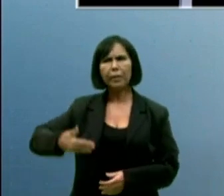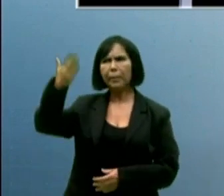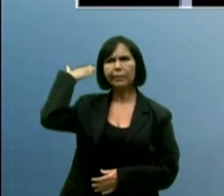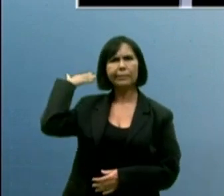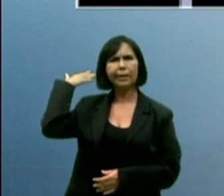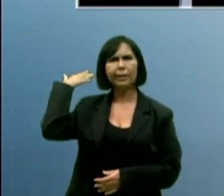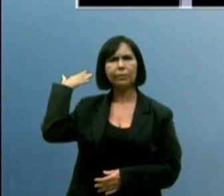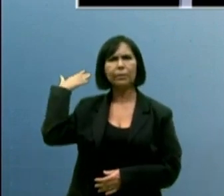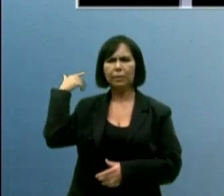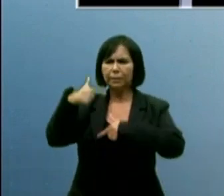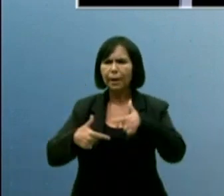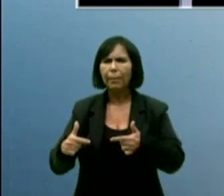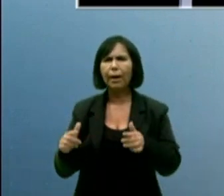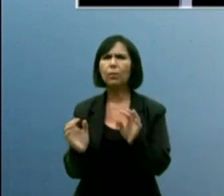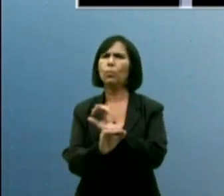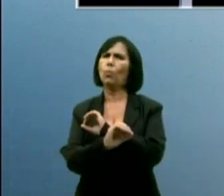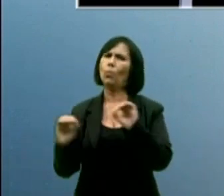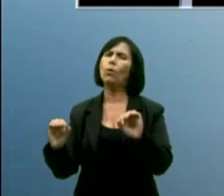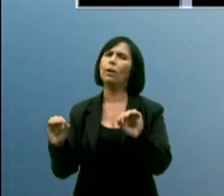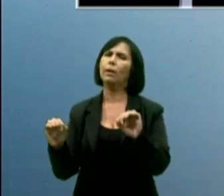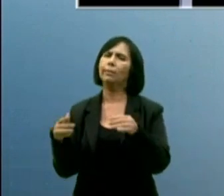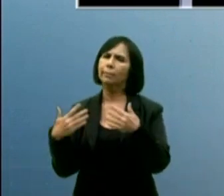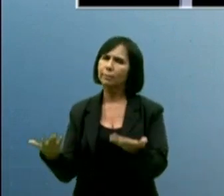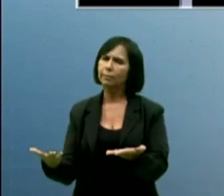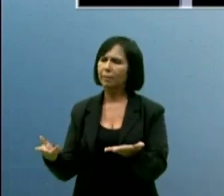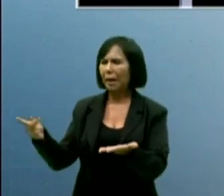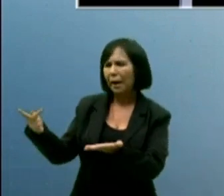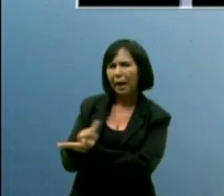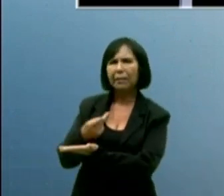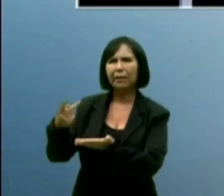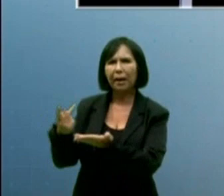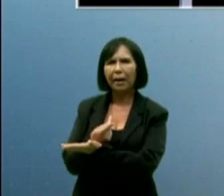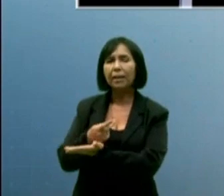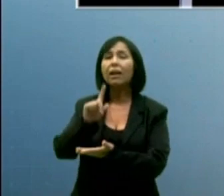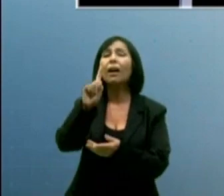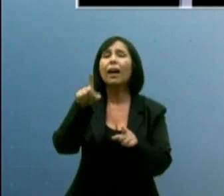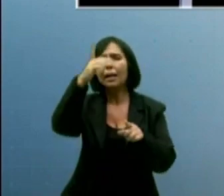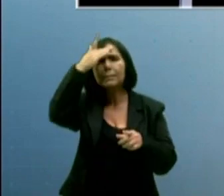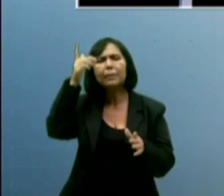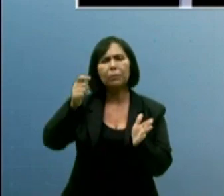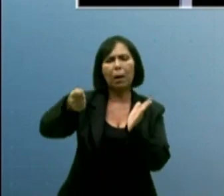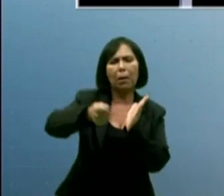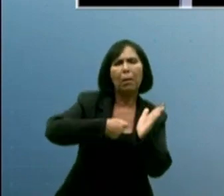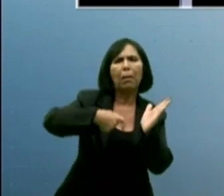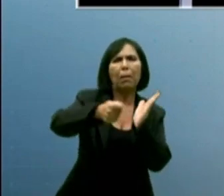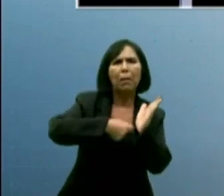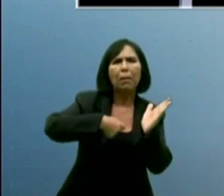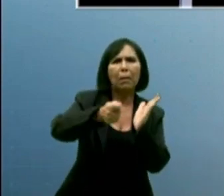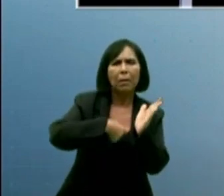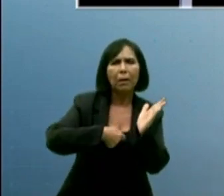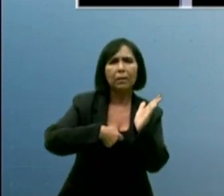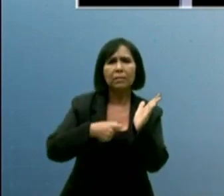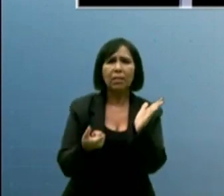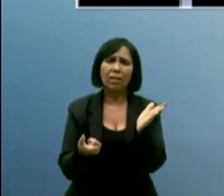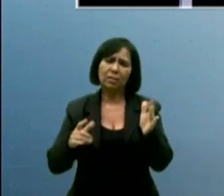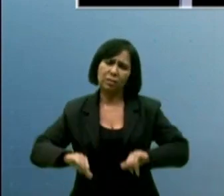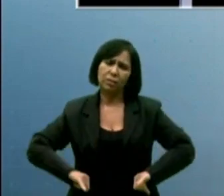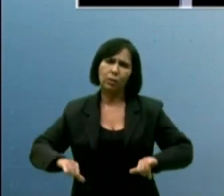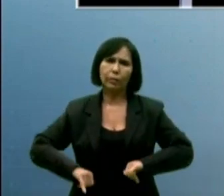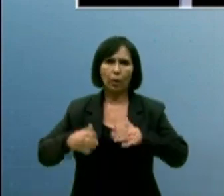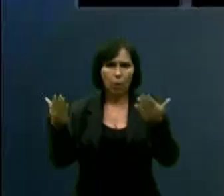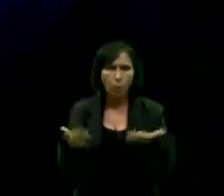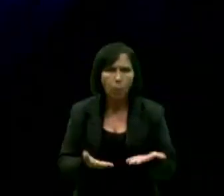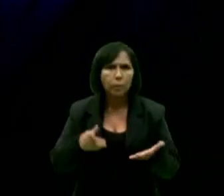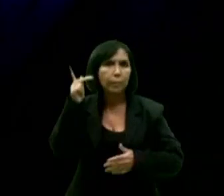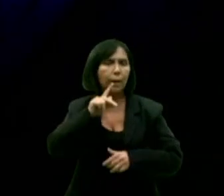fizeram. Acabar com essa relação espúria de codificado. Nós acabamos. Não tem mais isso no Estado. A saúde da Paraíba hoje vive um